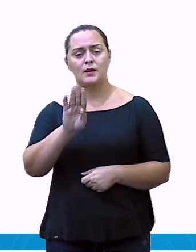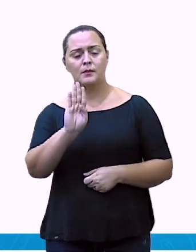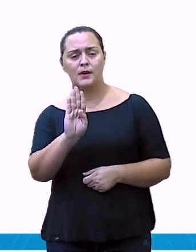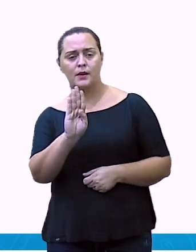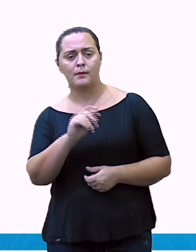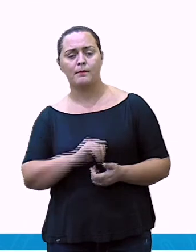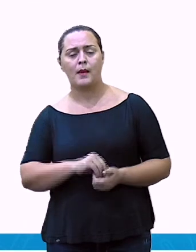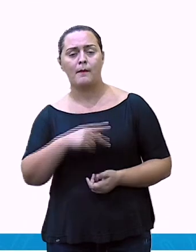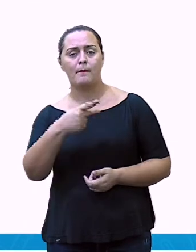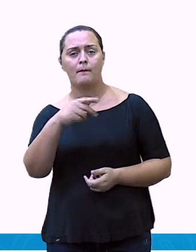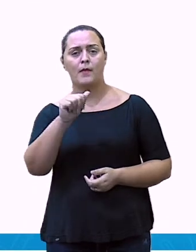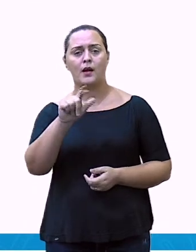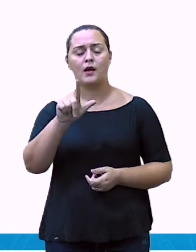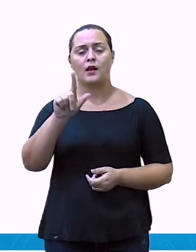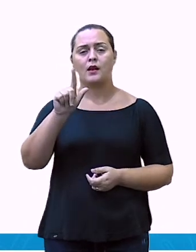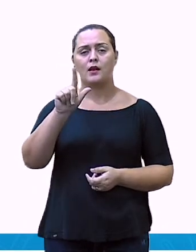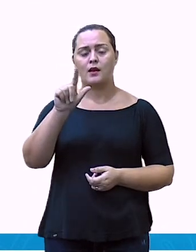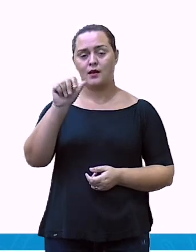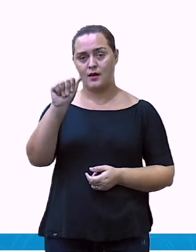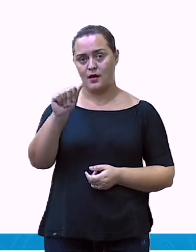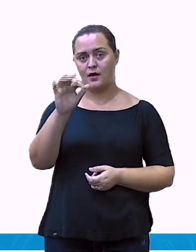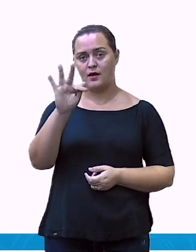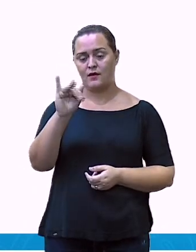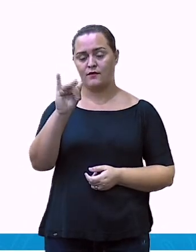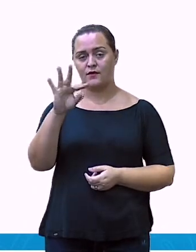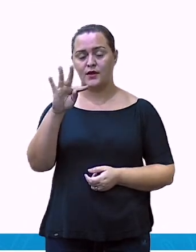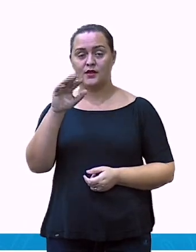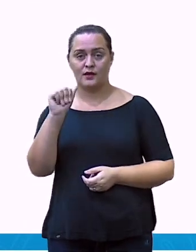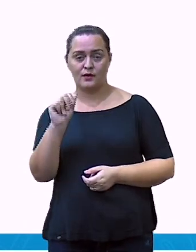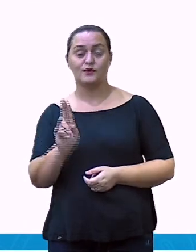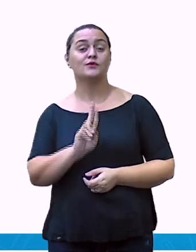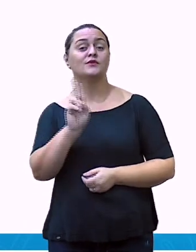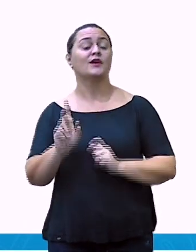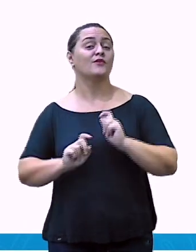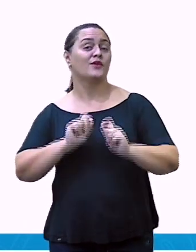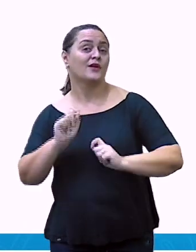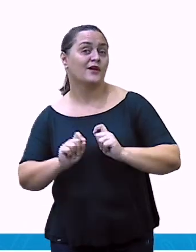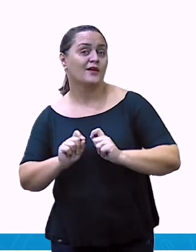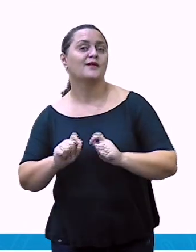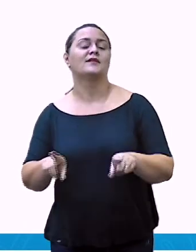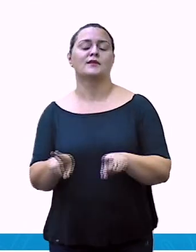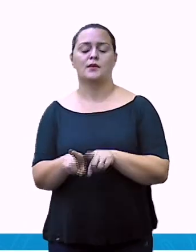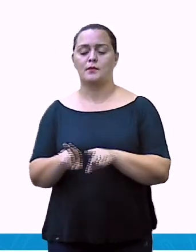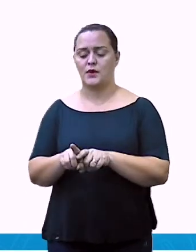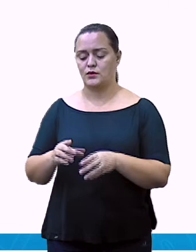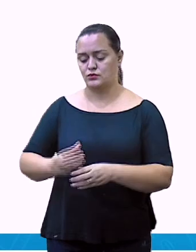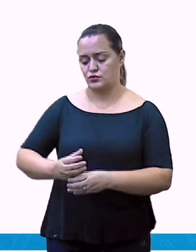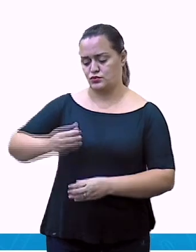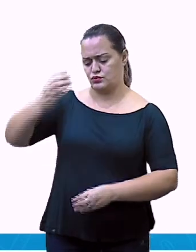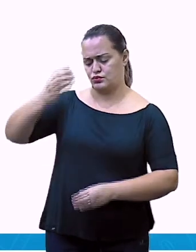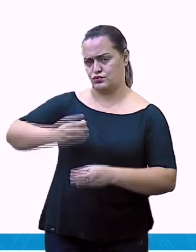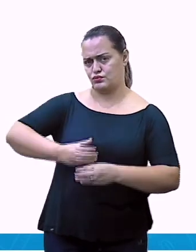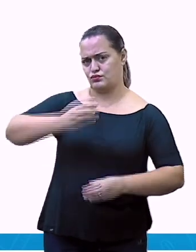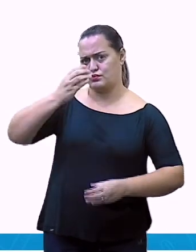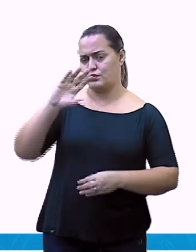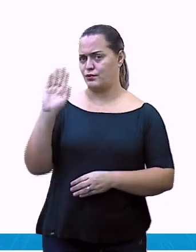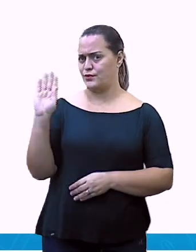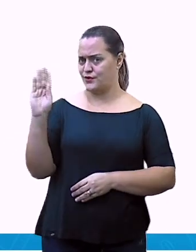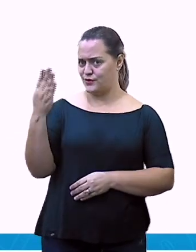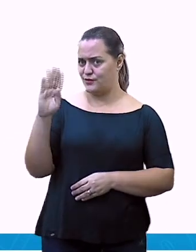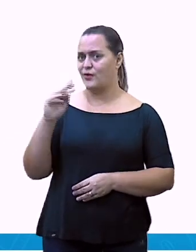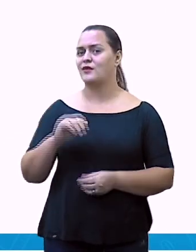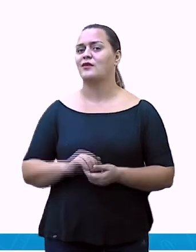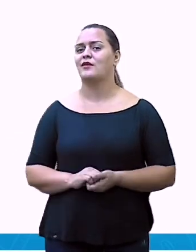É construída por estacas de madeiras e palha também. Ok? E o iglu? Vocês